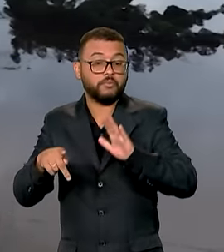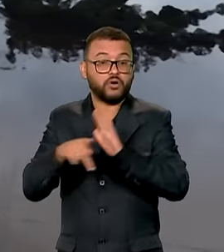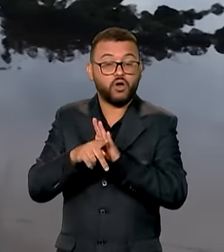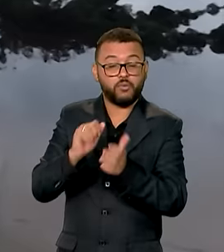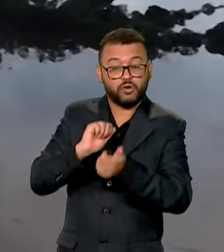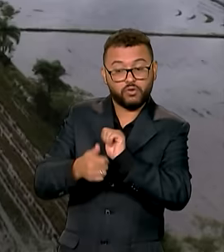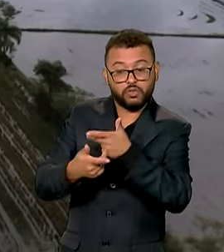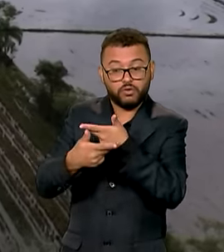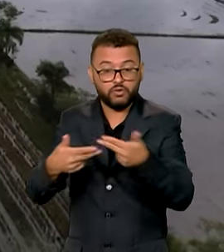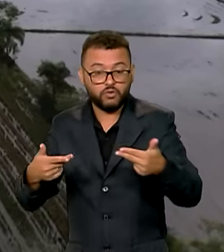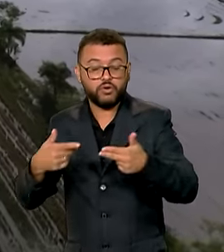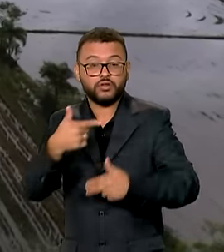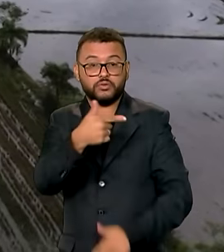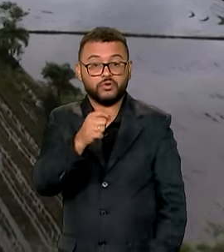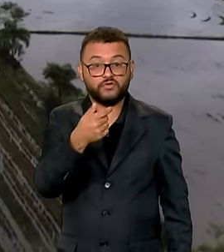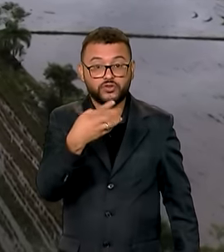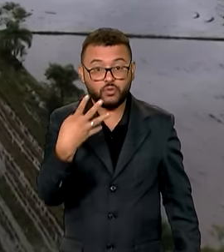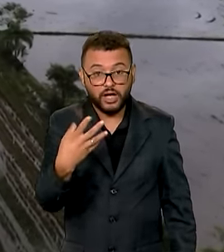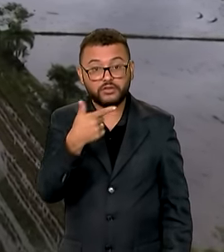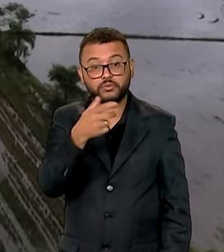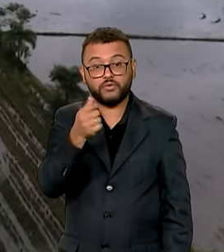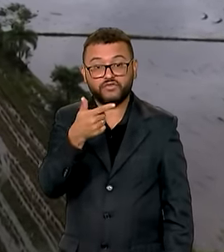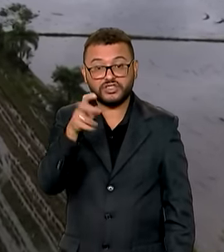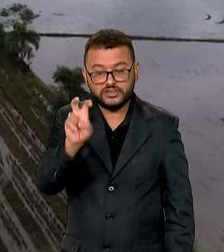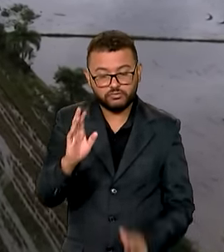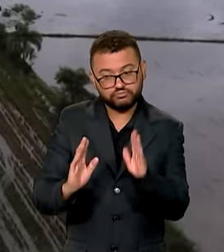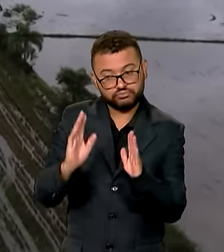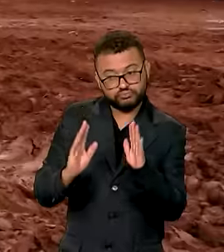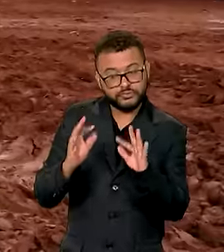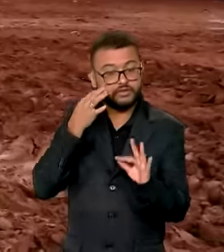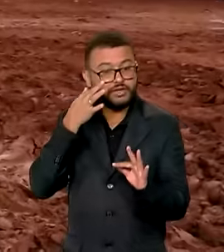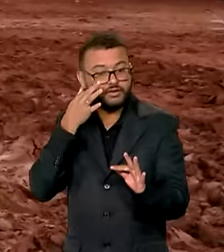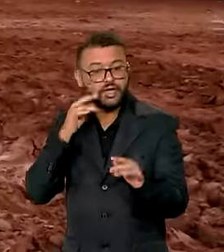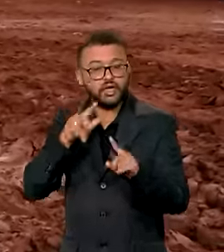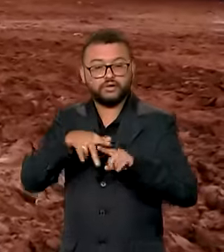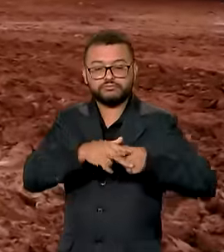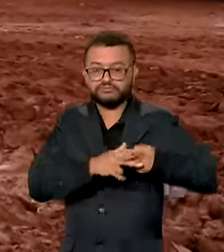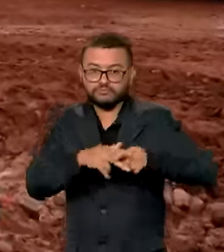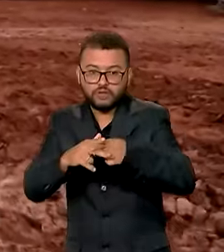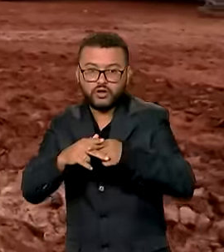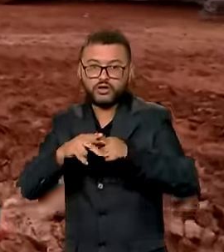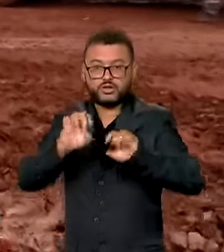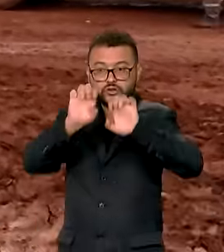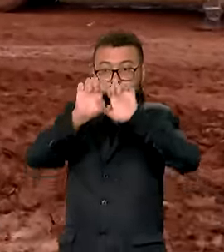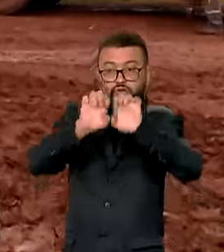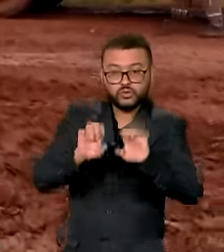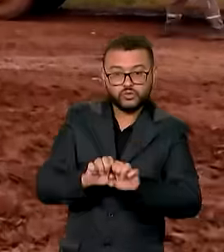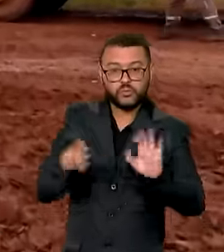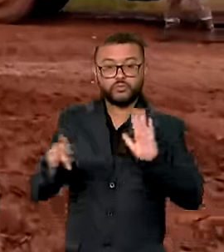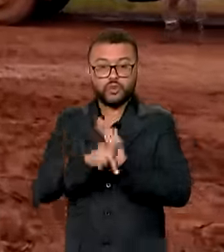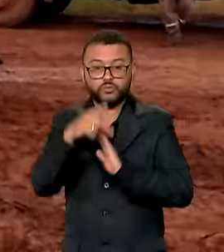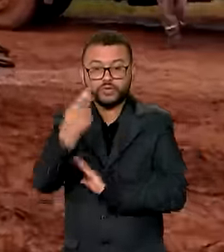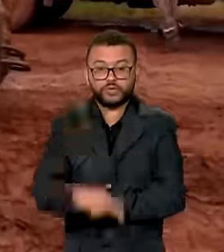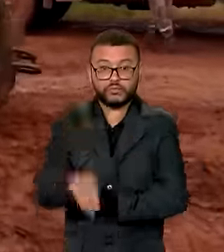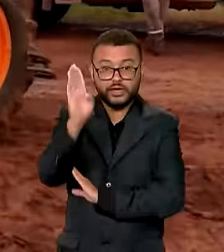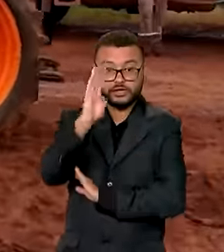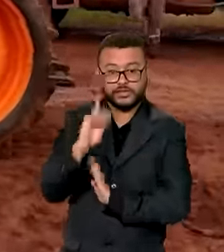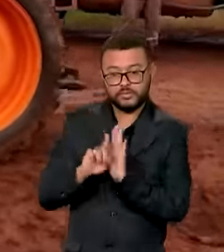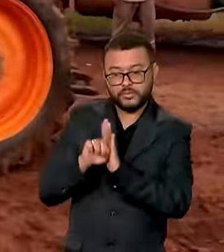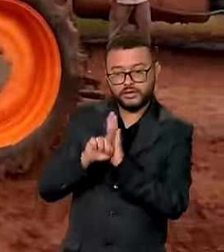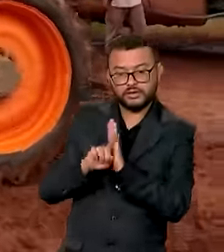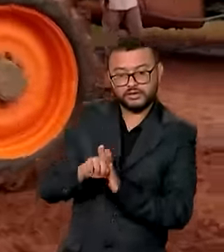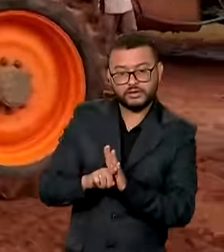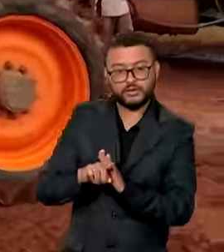2024-2025, e para a recuperação e modernização das infraestruturas da empresa brasileira de pesquisa